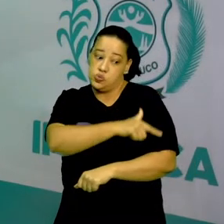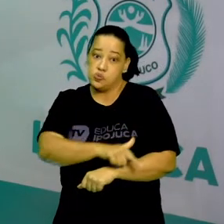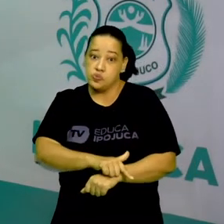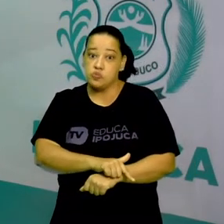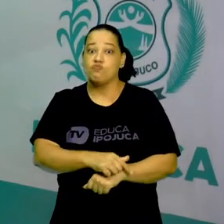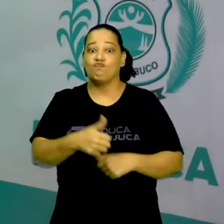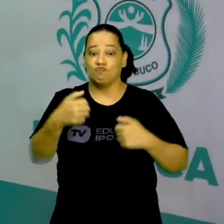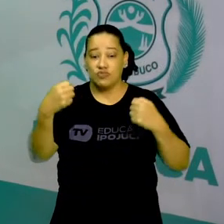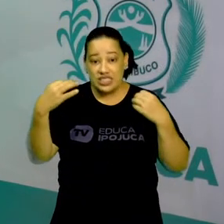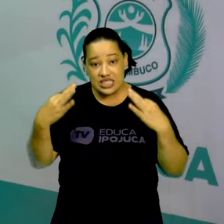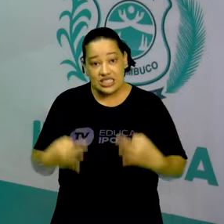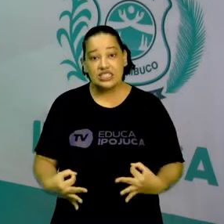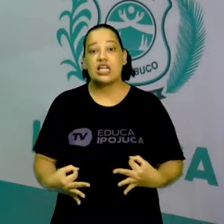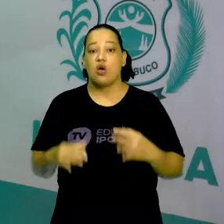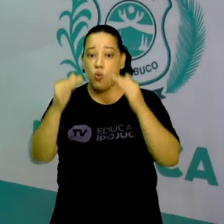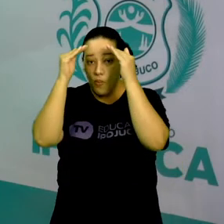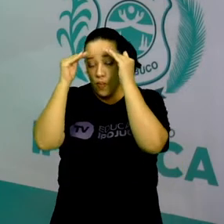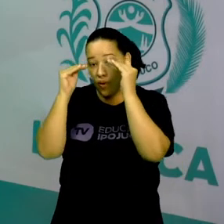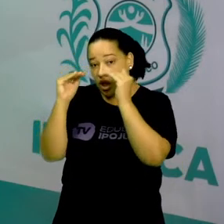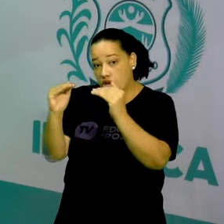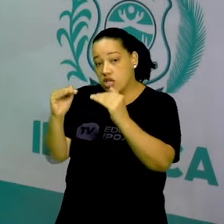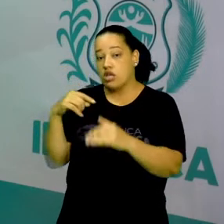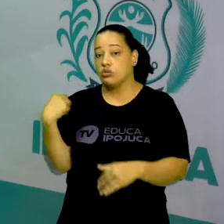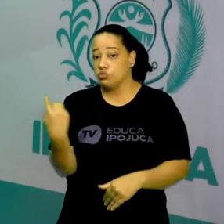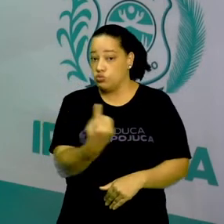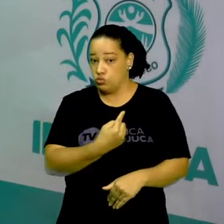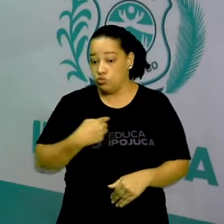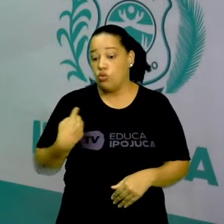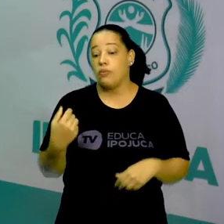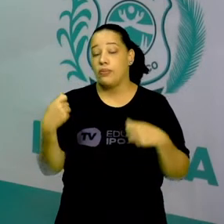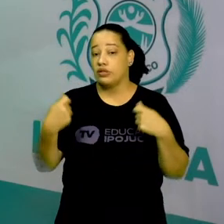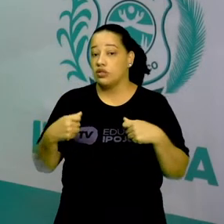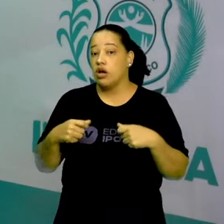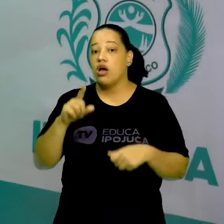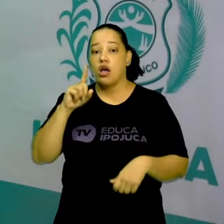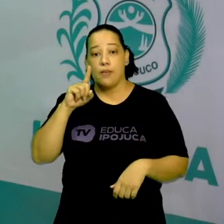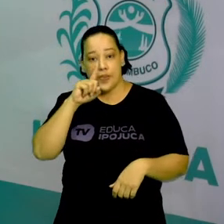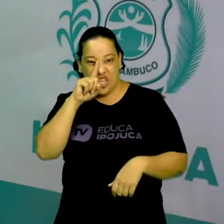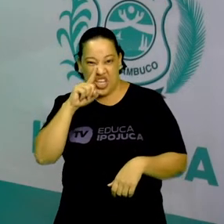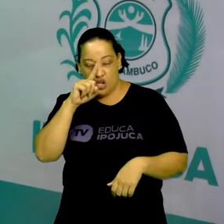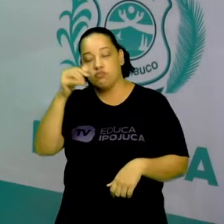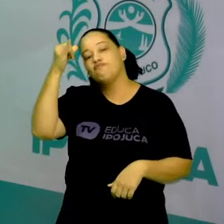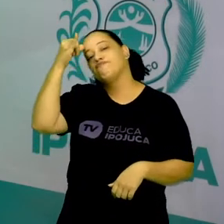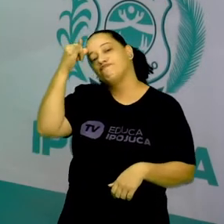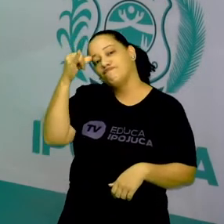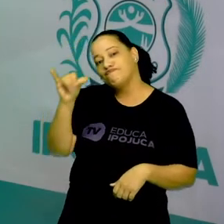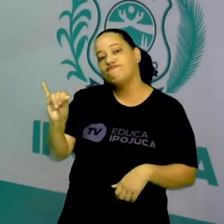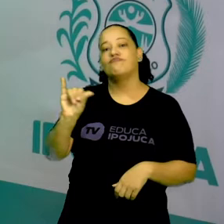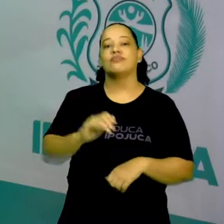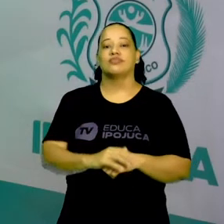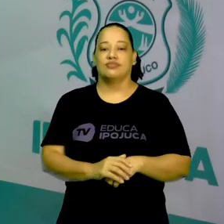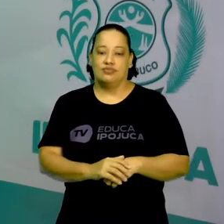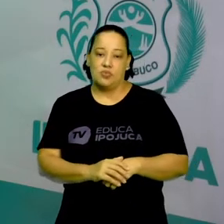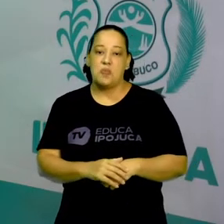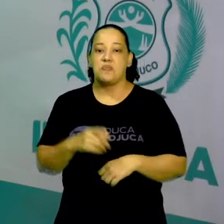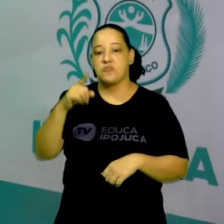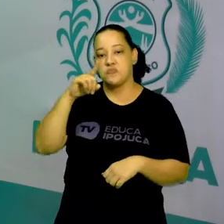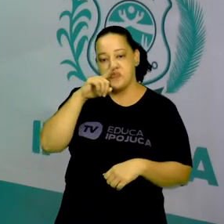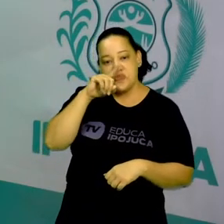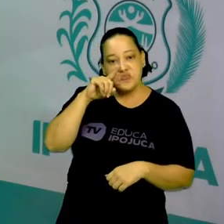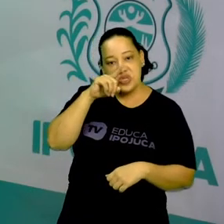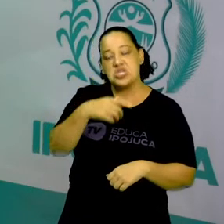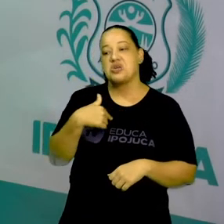deles, nós iremos, né, evitarmos acidente, evitar riscos